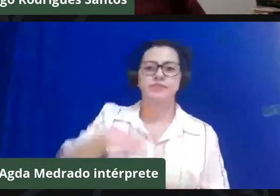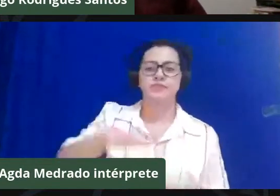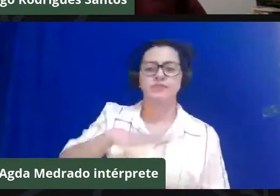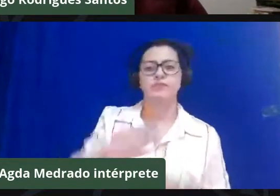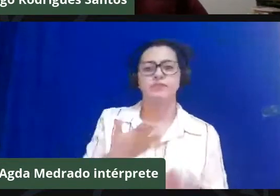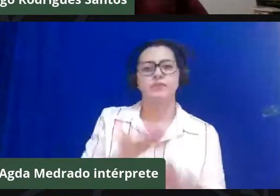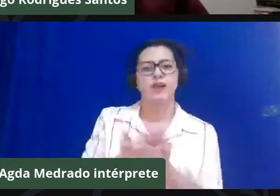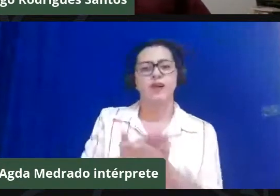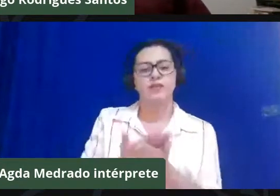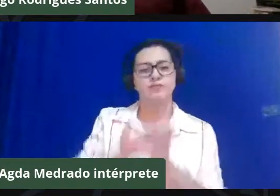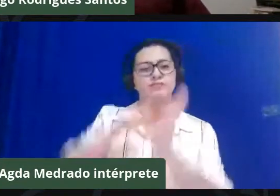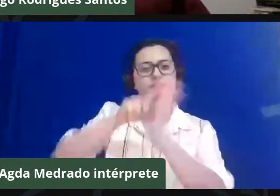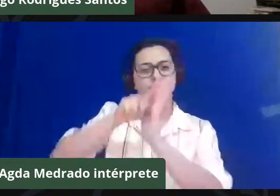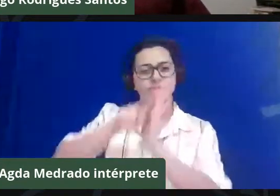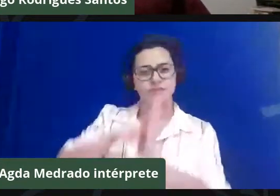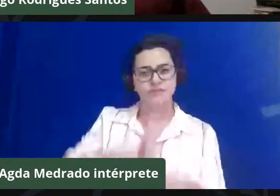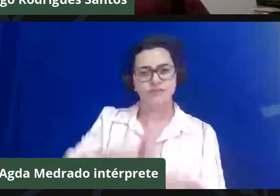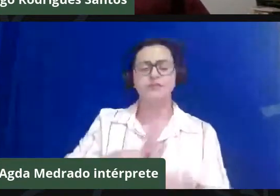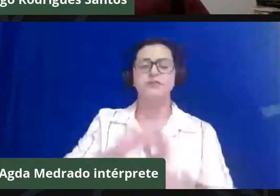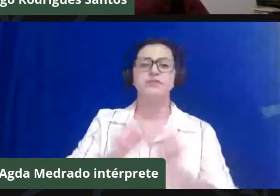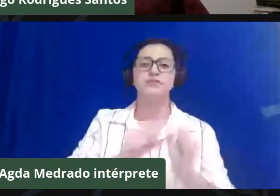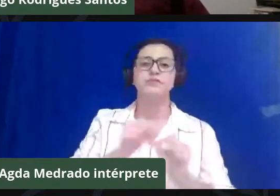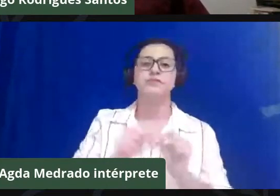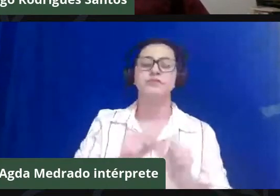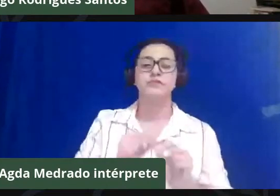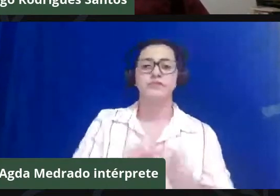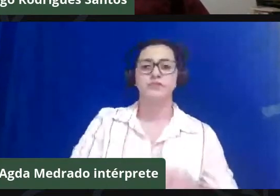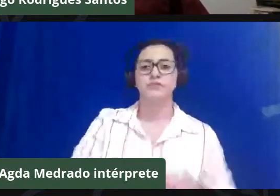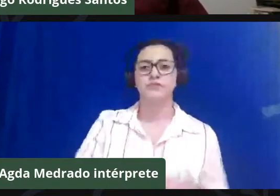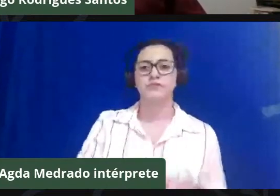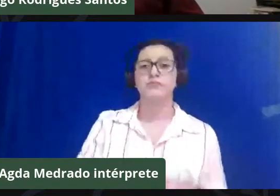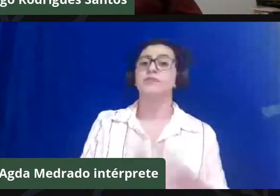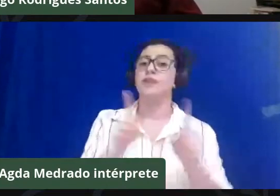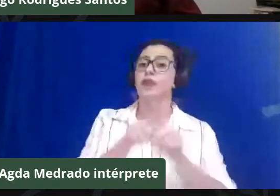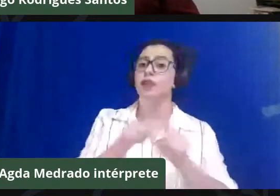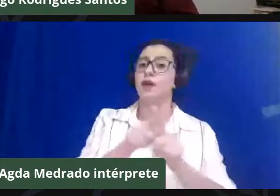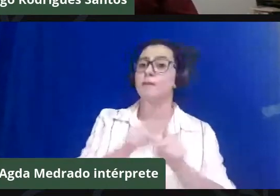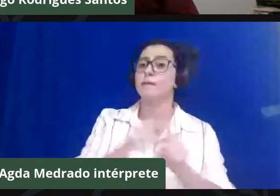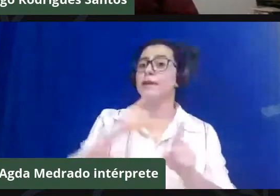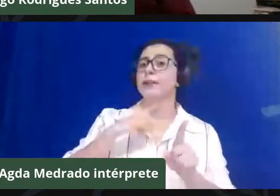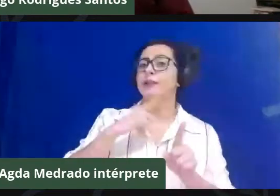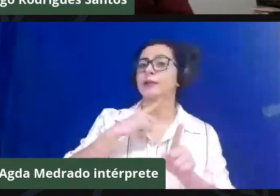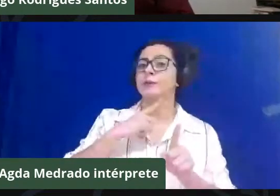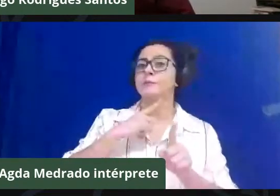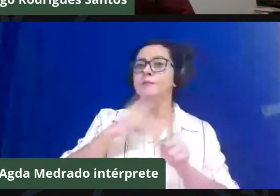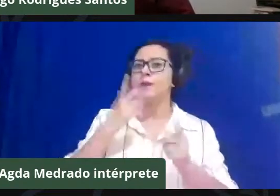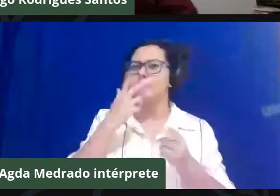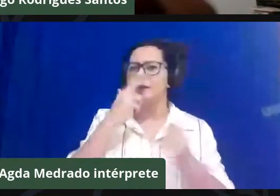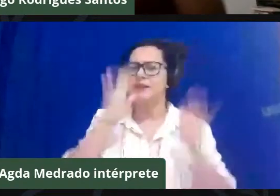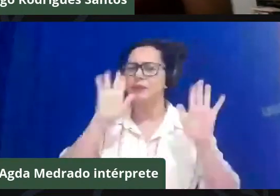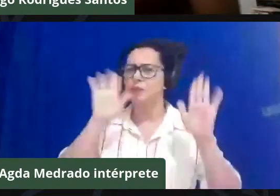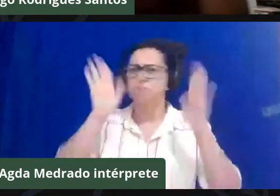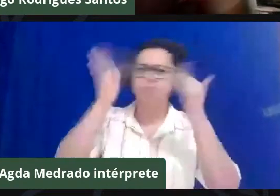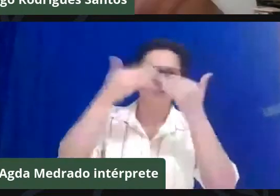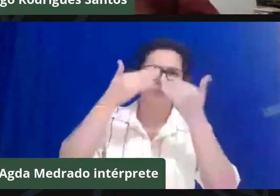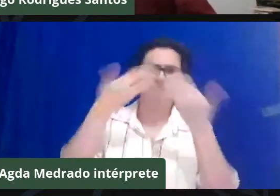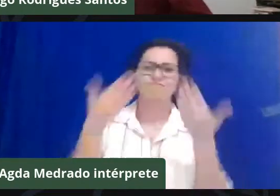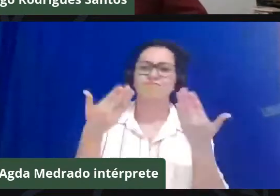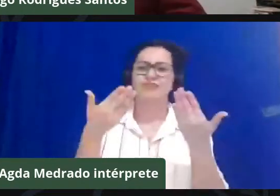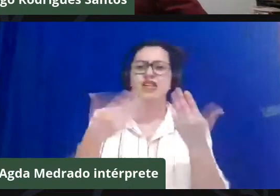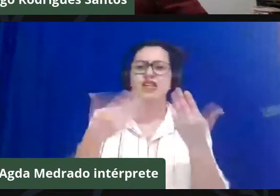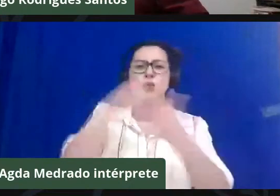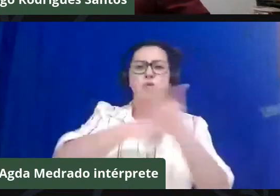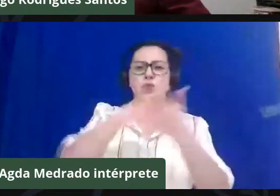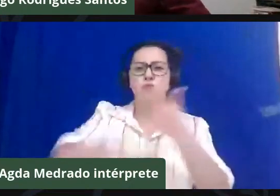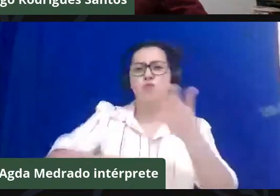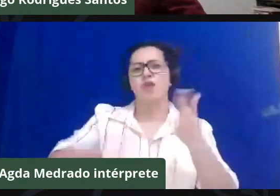rápido aqui, é que também há uma tentativa de inviabilização da luta quilombola. Toda vez que se trata